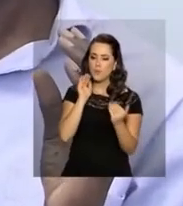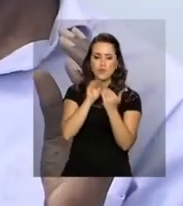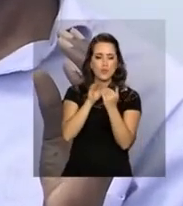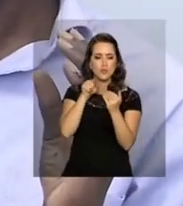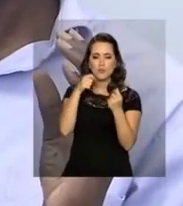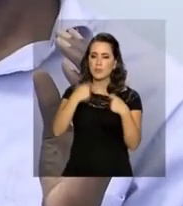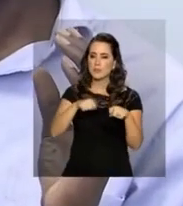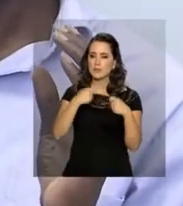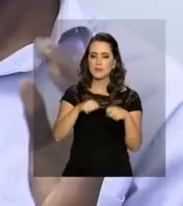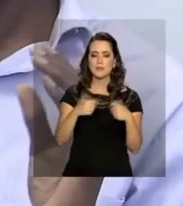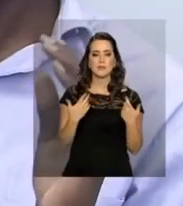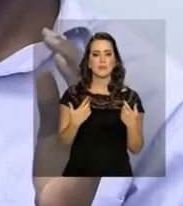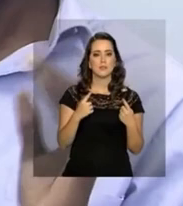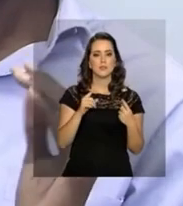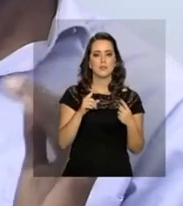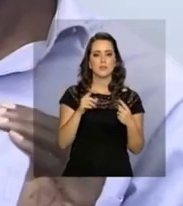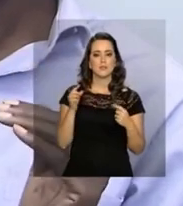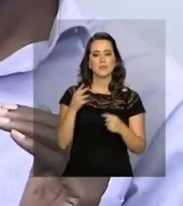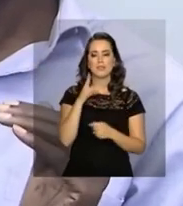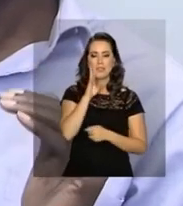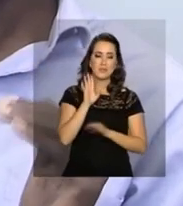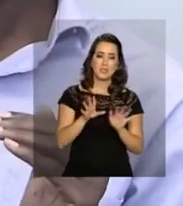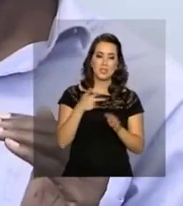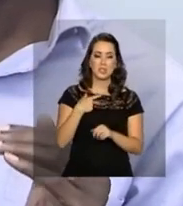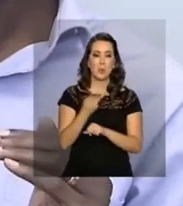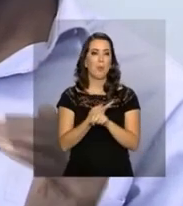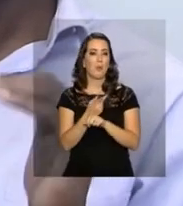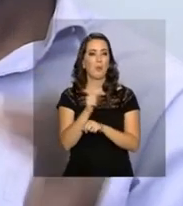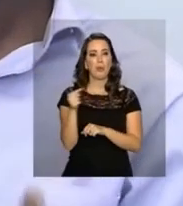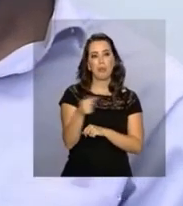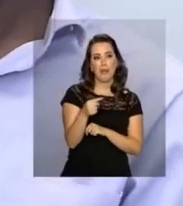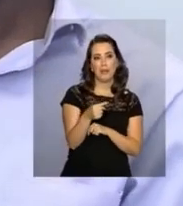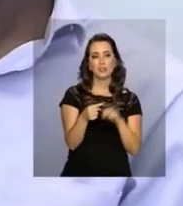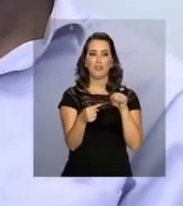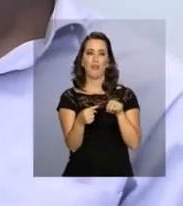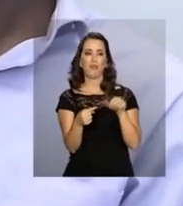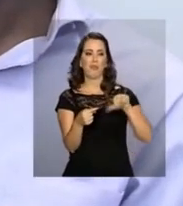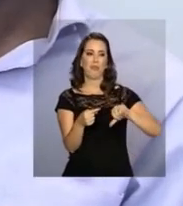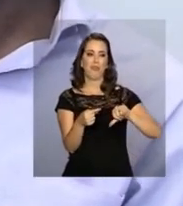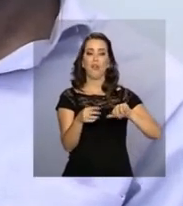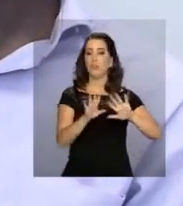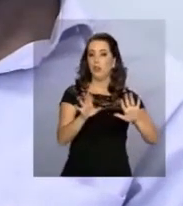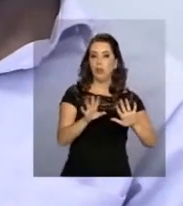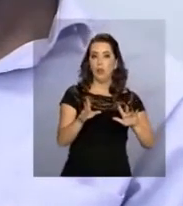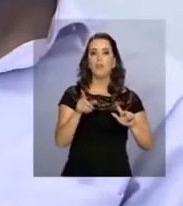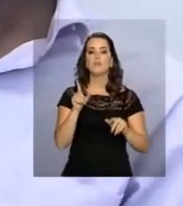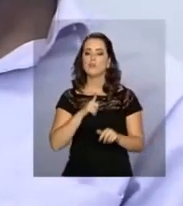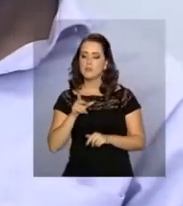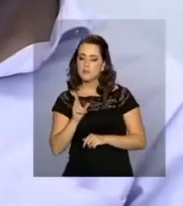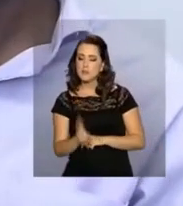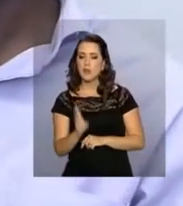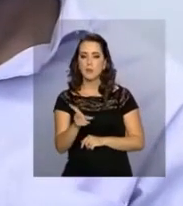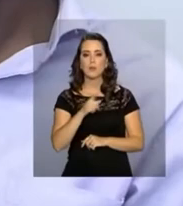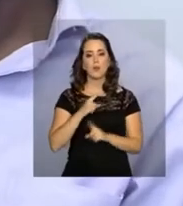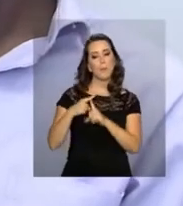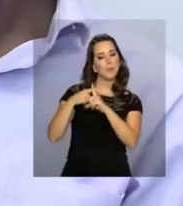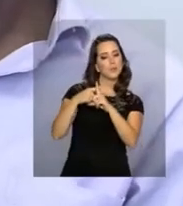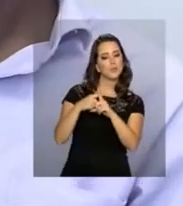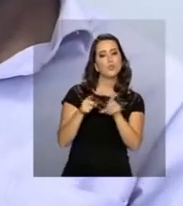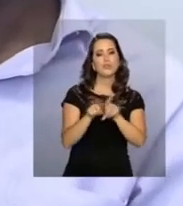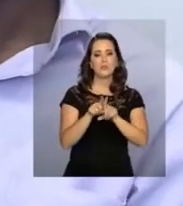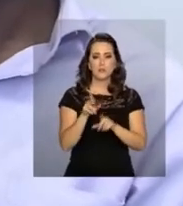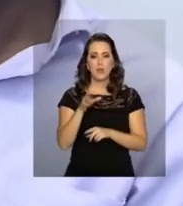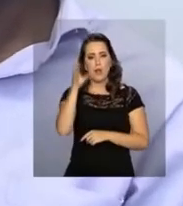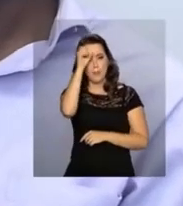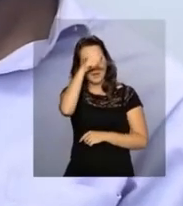ponto negativo em qualquer lugar, mas sempre isso vai existir, os pontos positivos, o que você aprende,